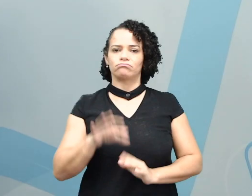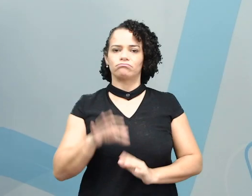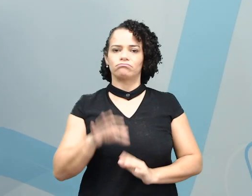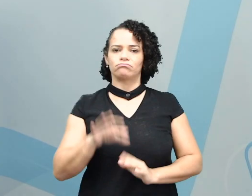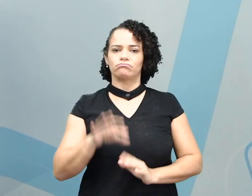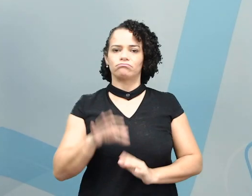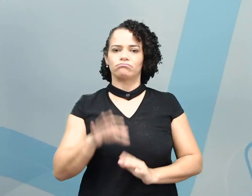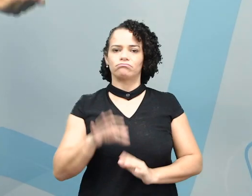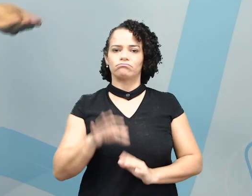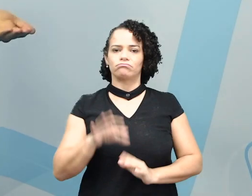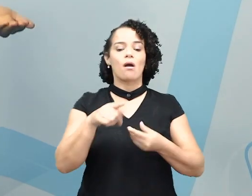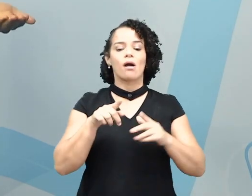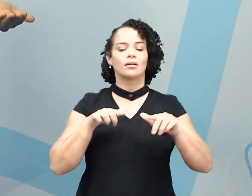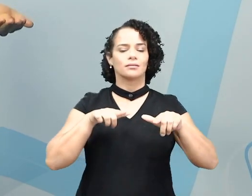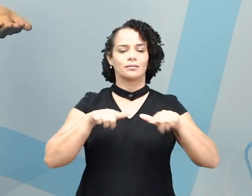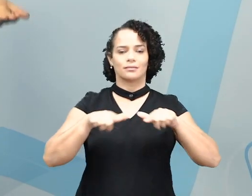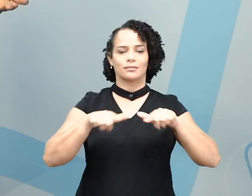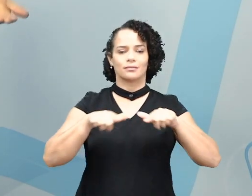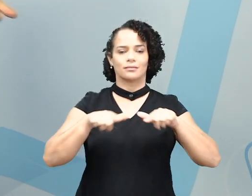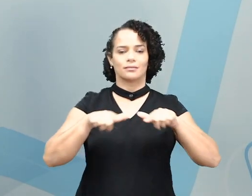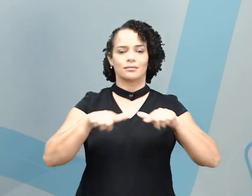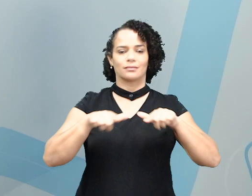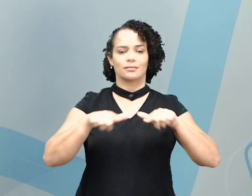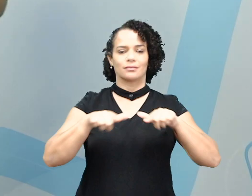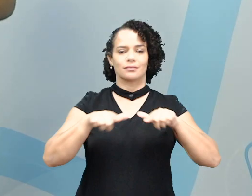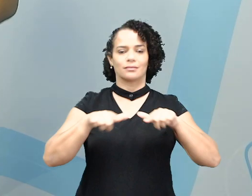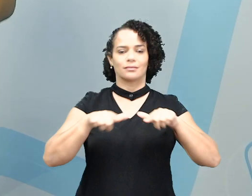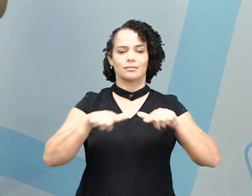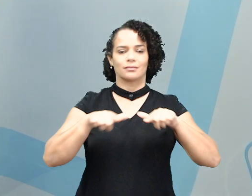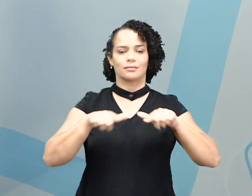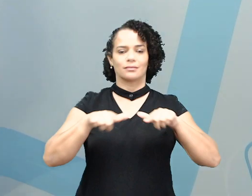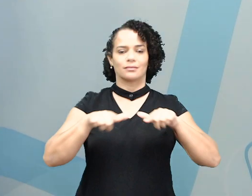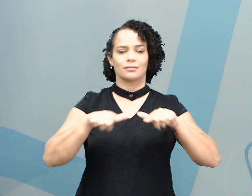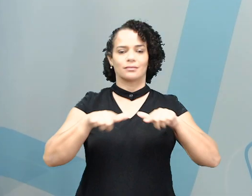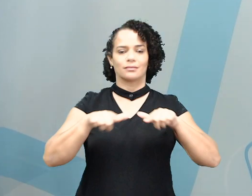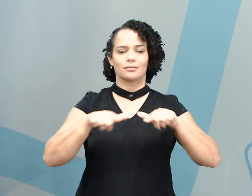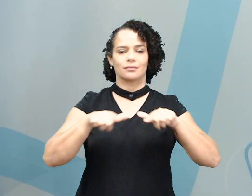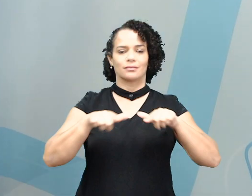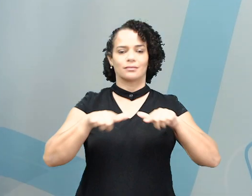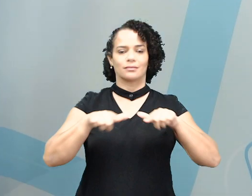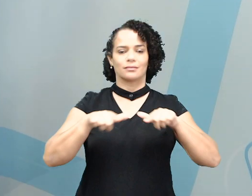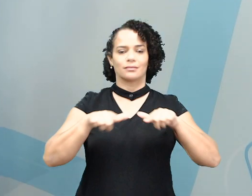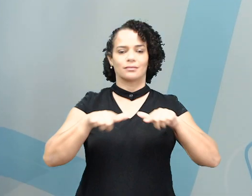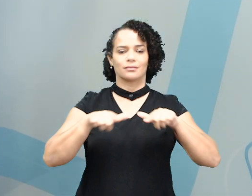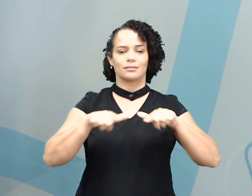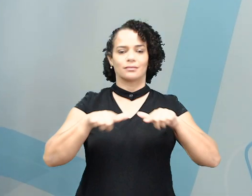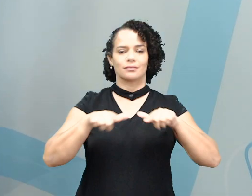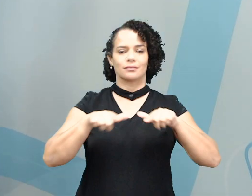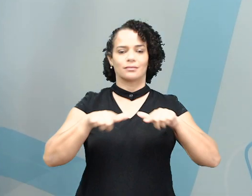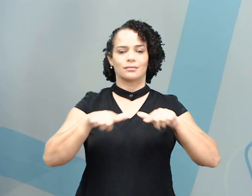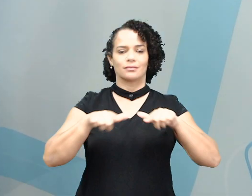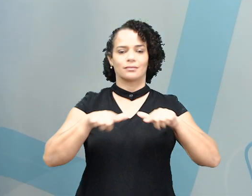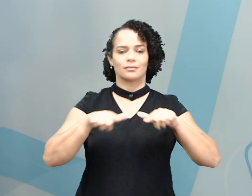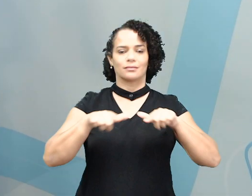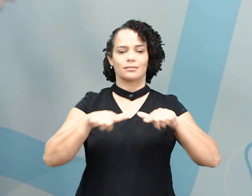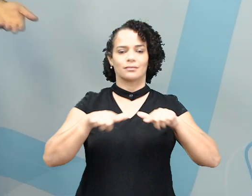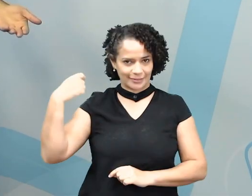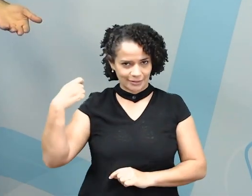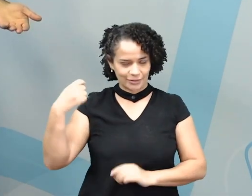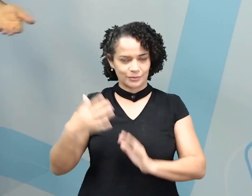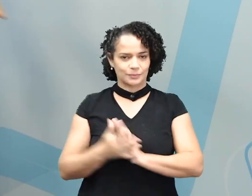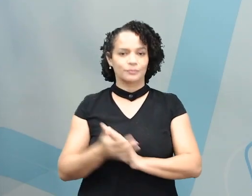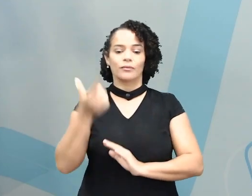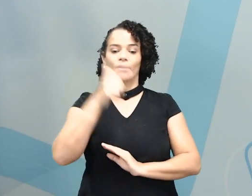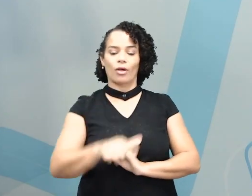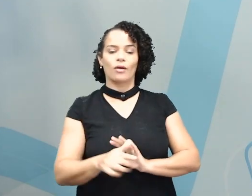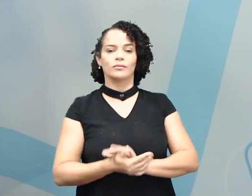com o que ela trabalha. Para a resposta, eu tenho, she is an actress. Repitam